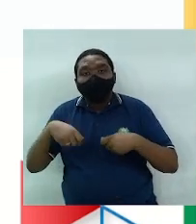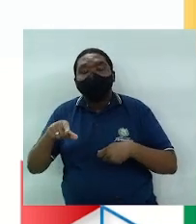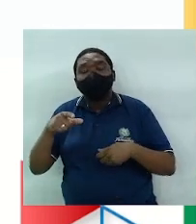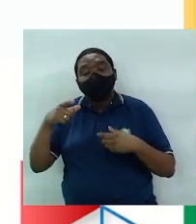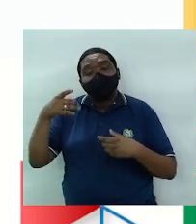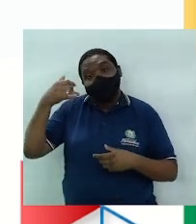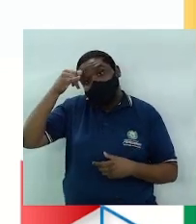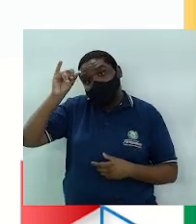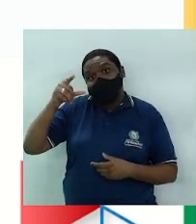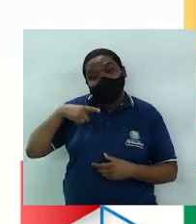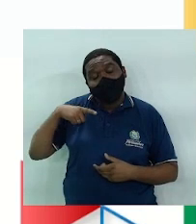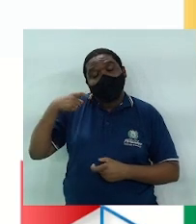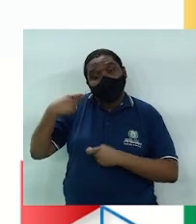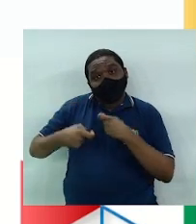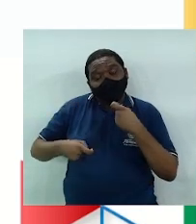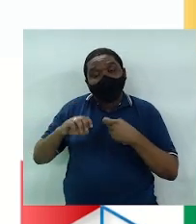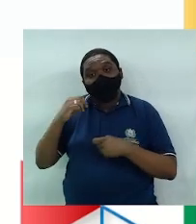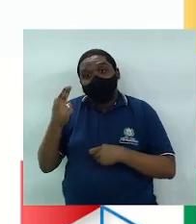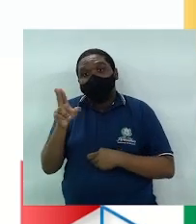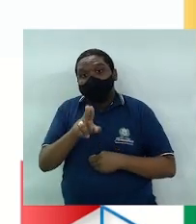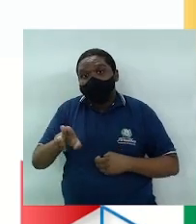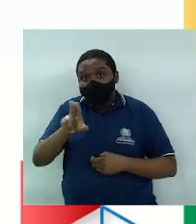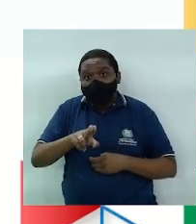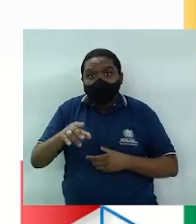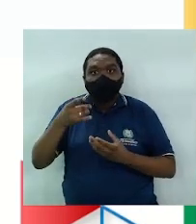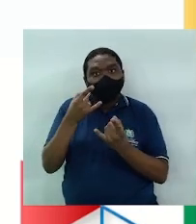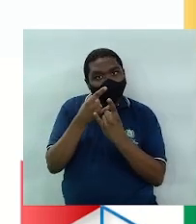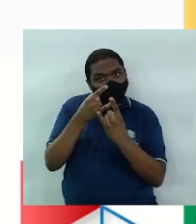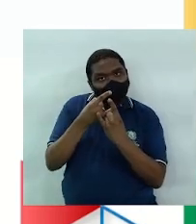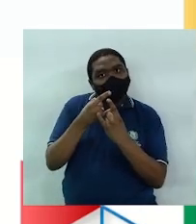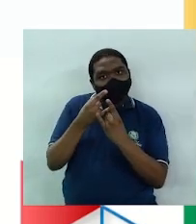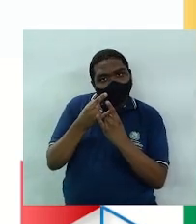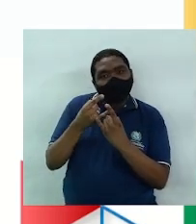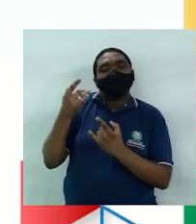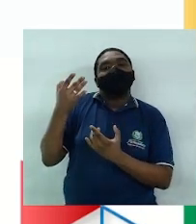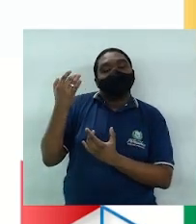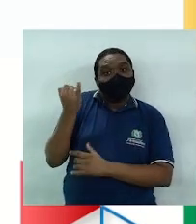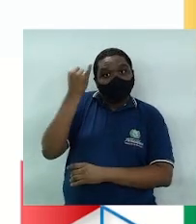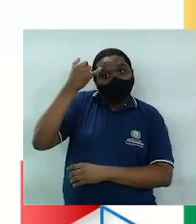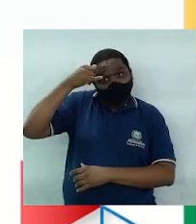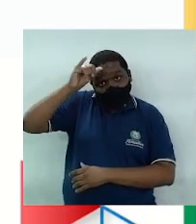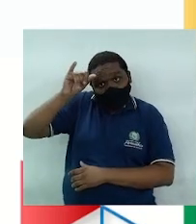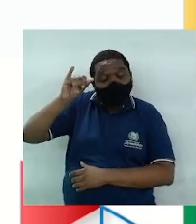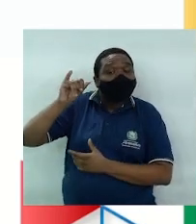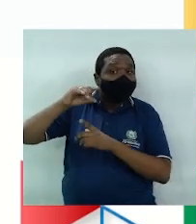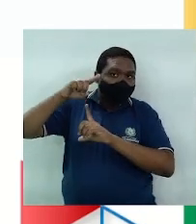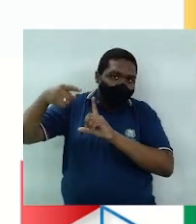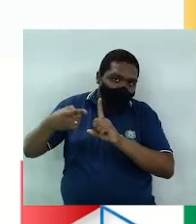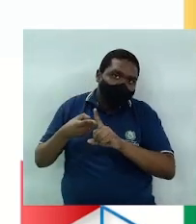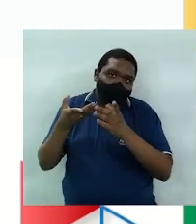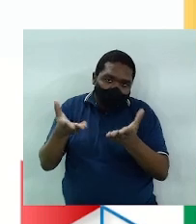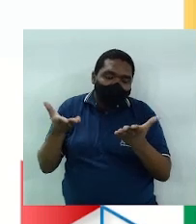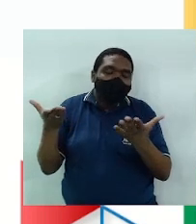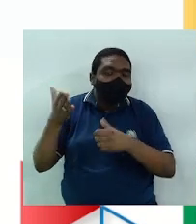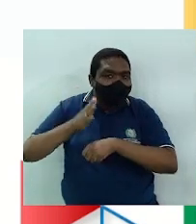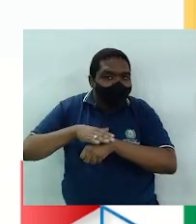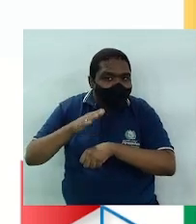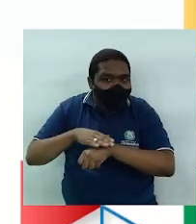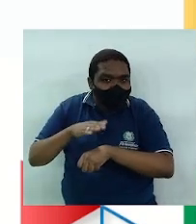sexuais ou tê-las usando preservativo para não correr risco de engravidar. Então, nesse momento natural, nesse